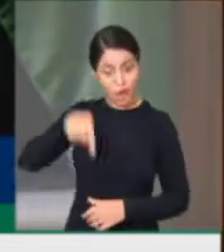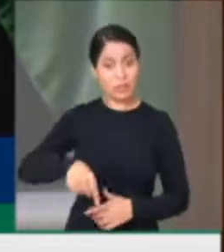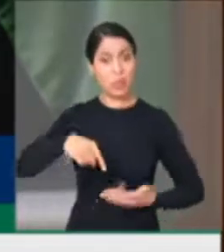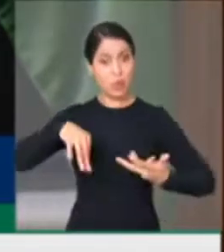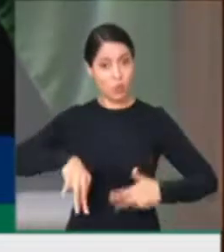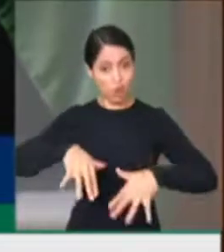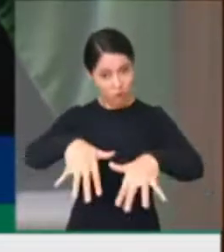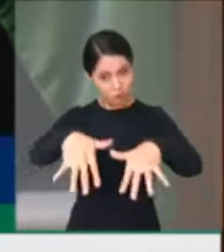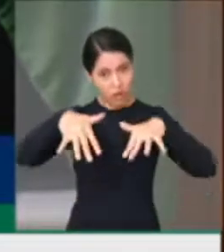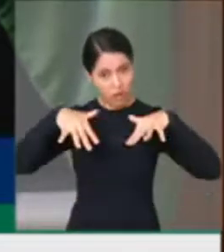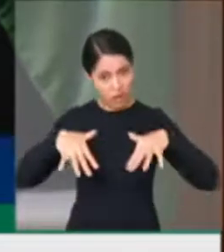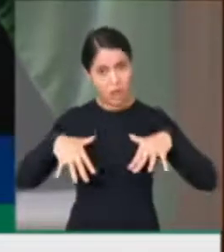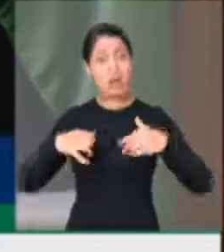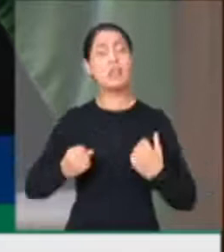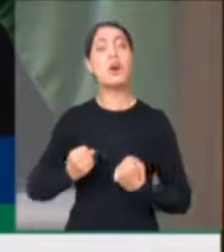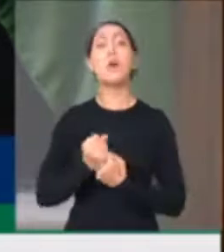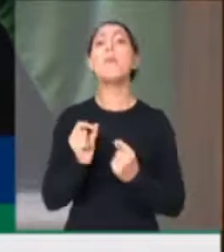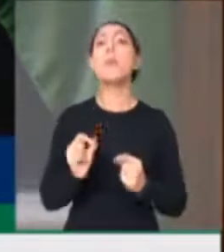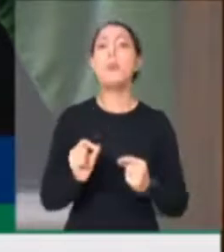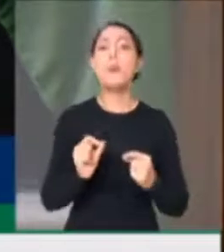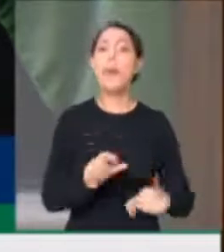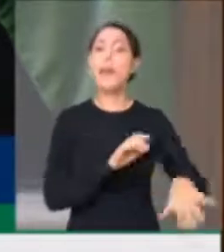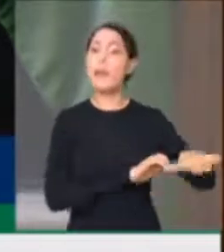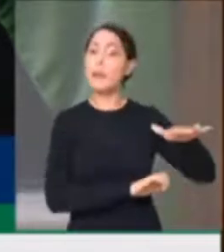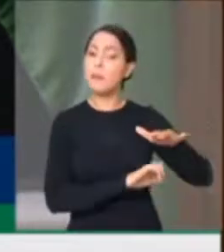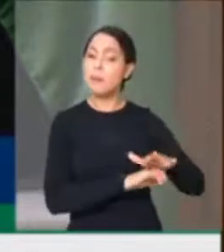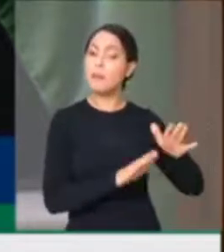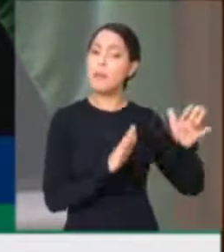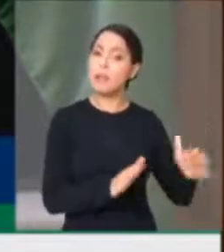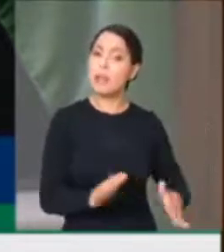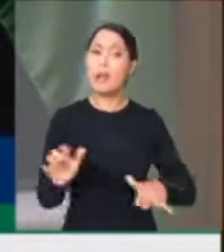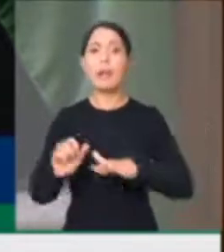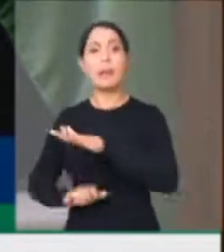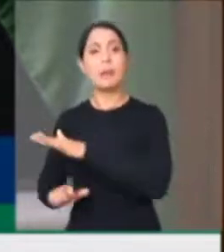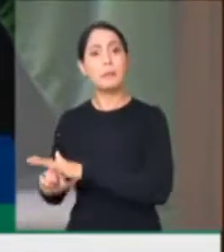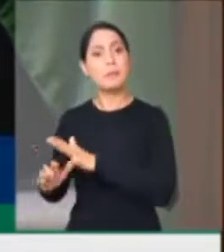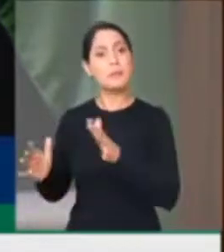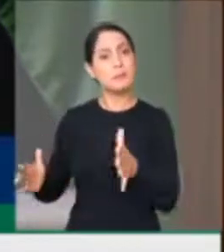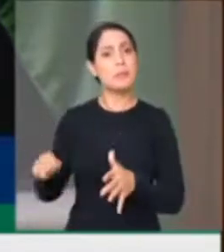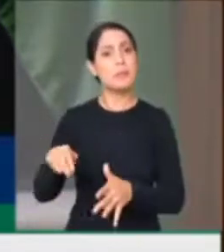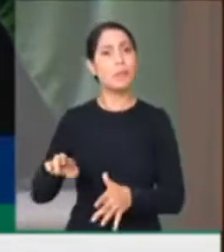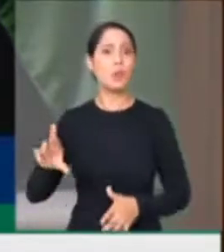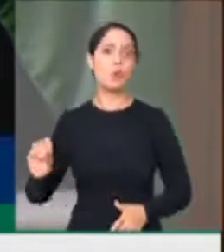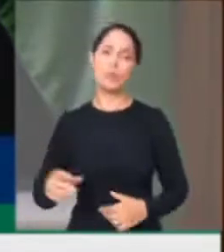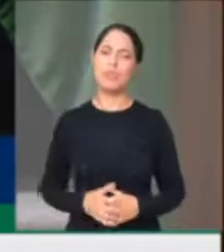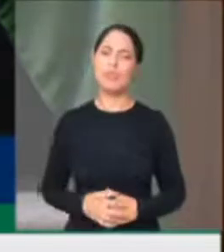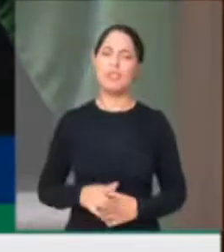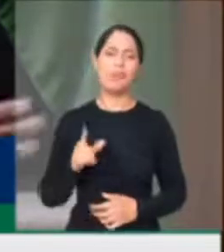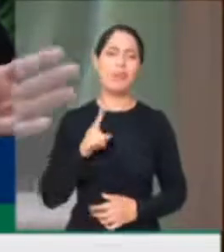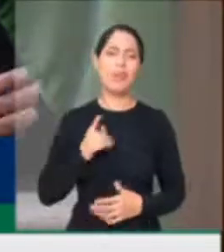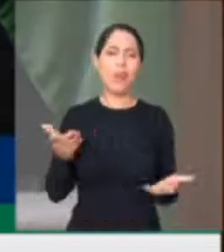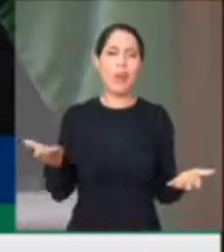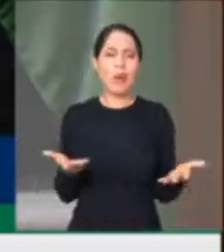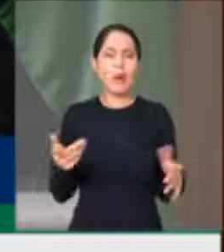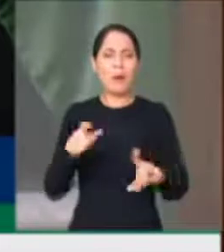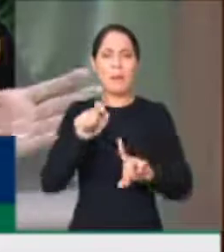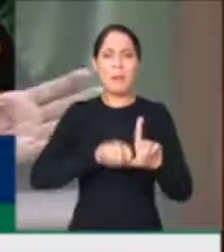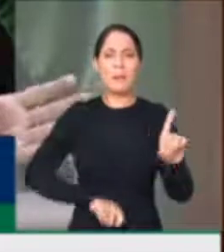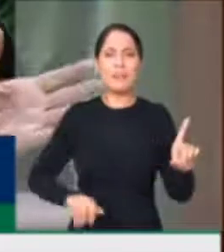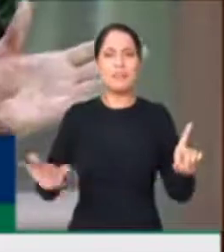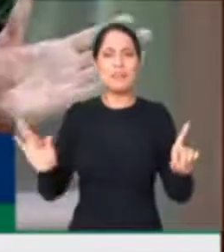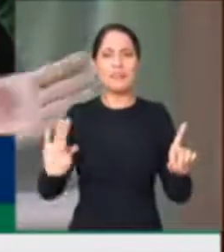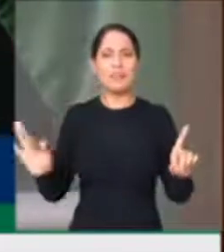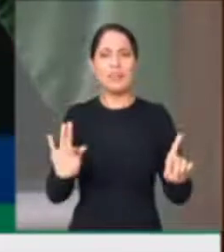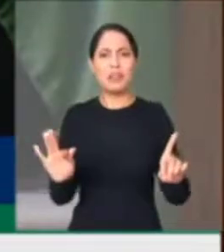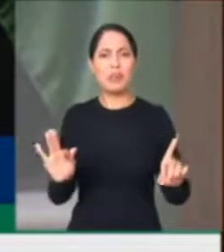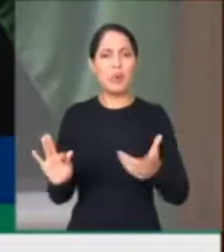e microempresa. Chegamos em dezembro, o governo interrompeu todos esses programas, como se tivesse